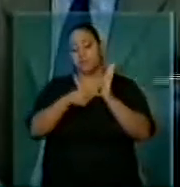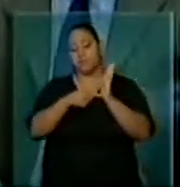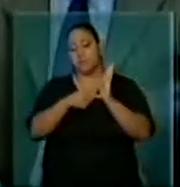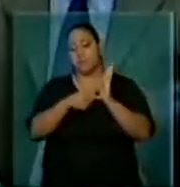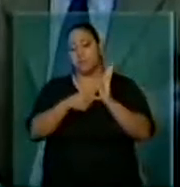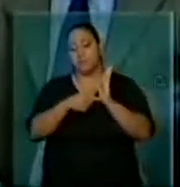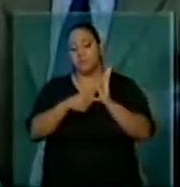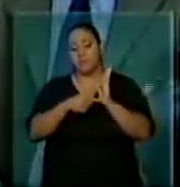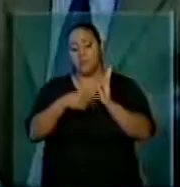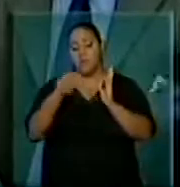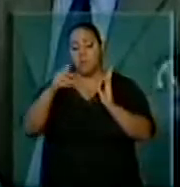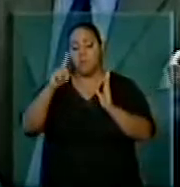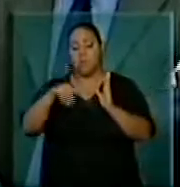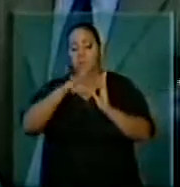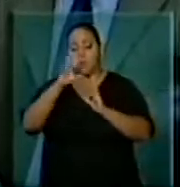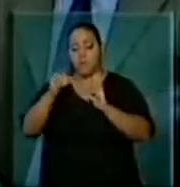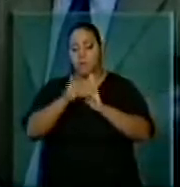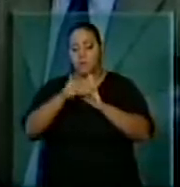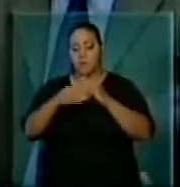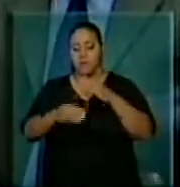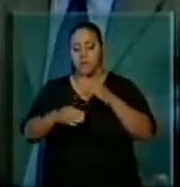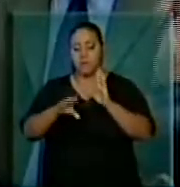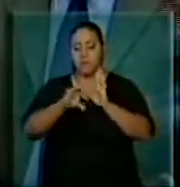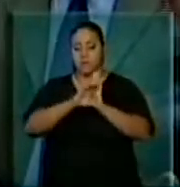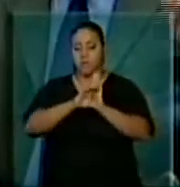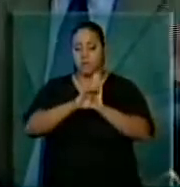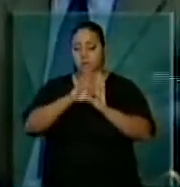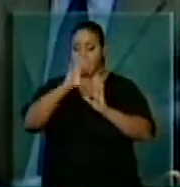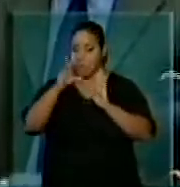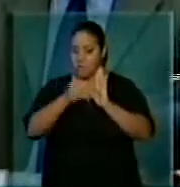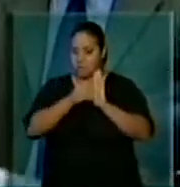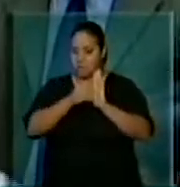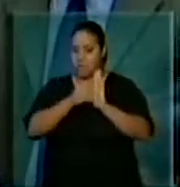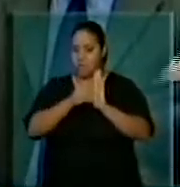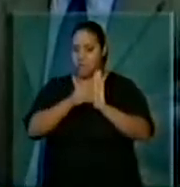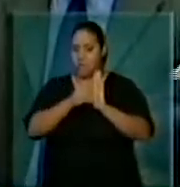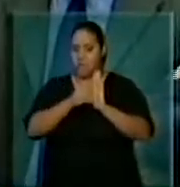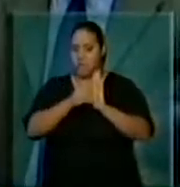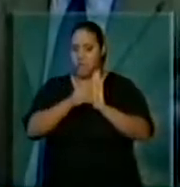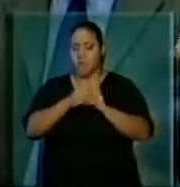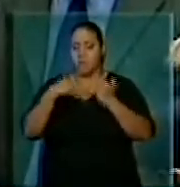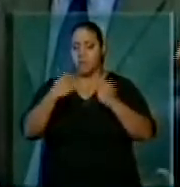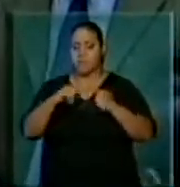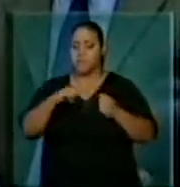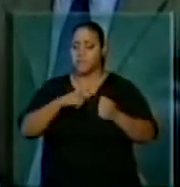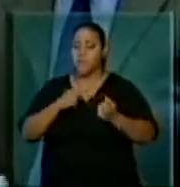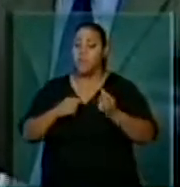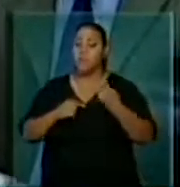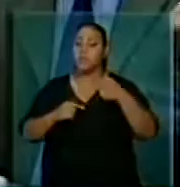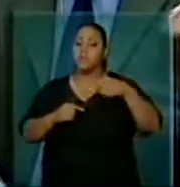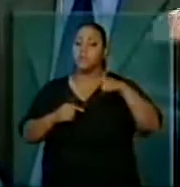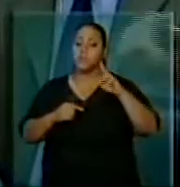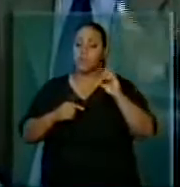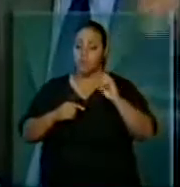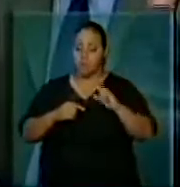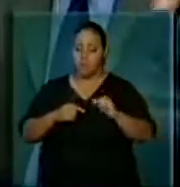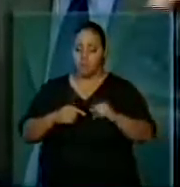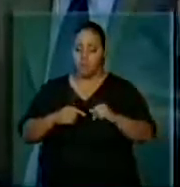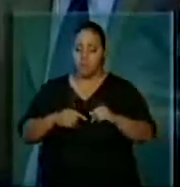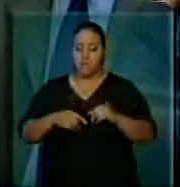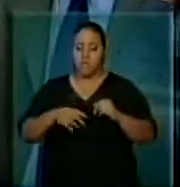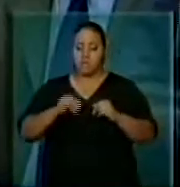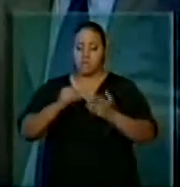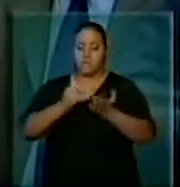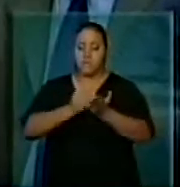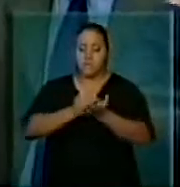Como se trata de uma emenda constitucional e, portanto, uma emenda que exige um elevado quórum de aprovação, quando as coisas